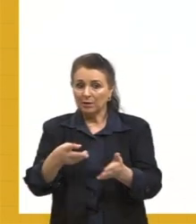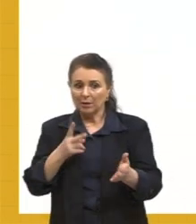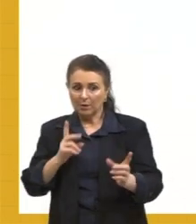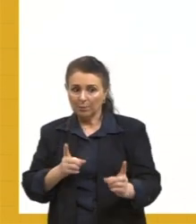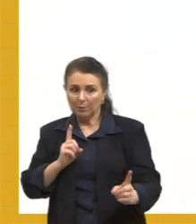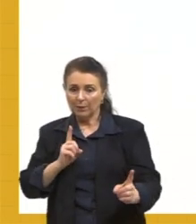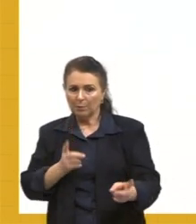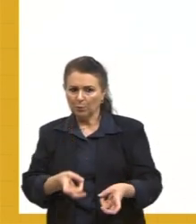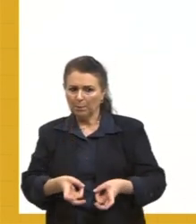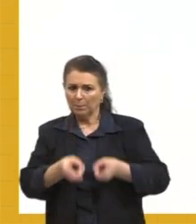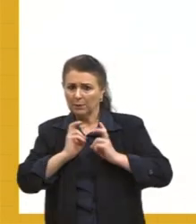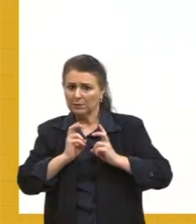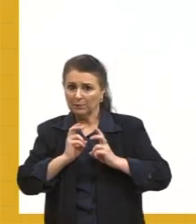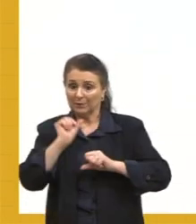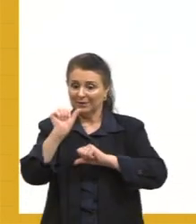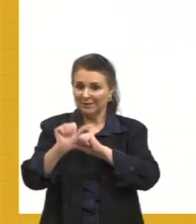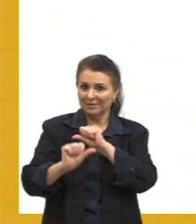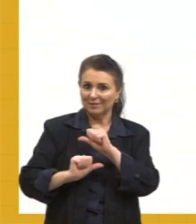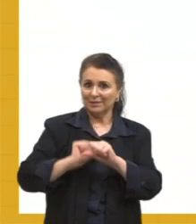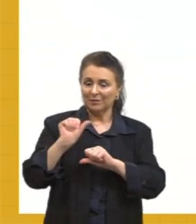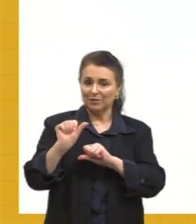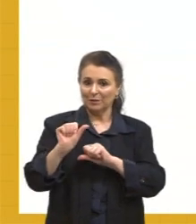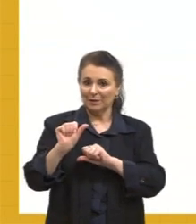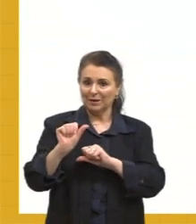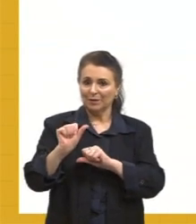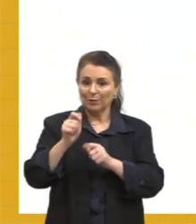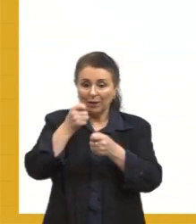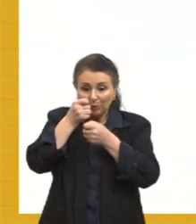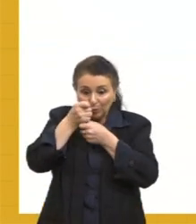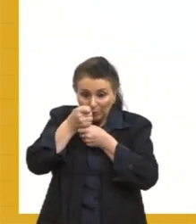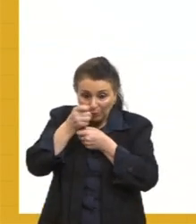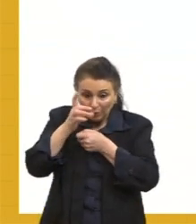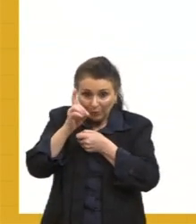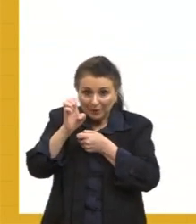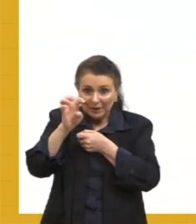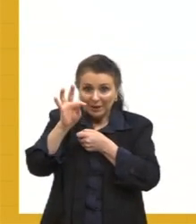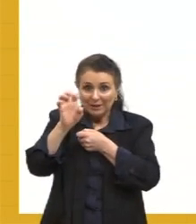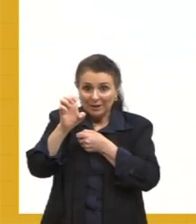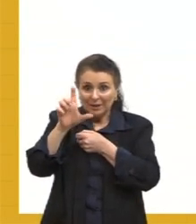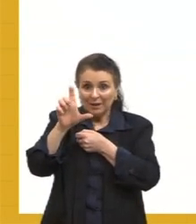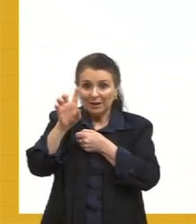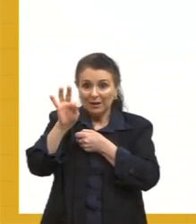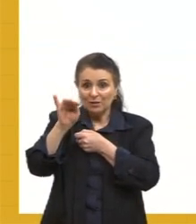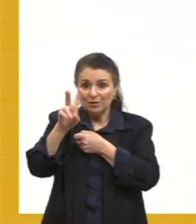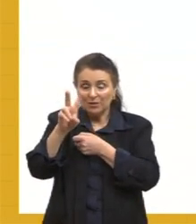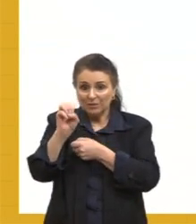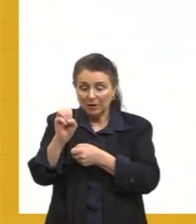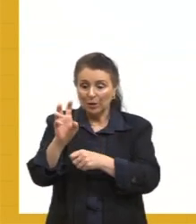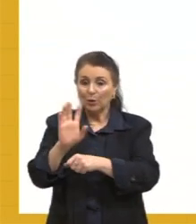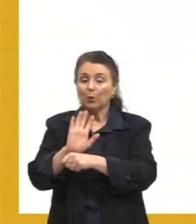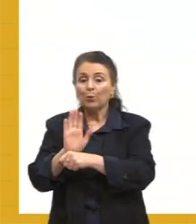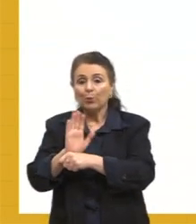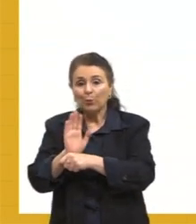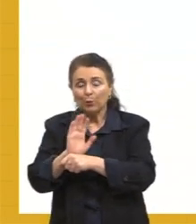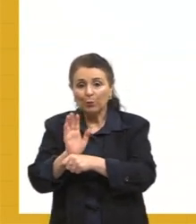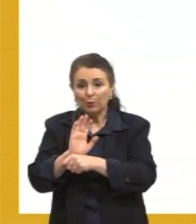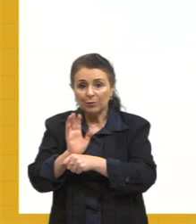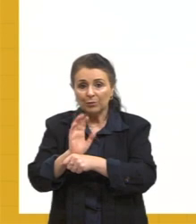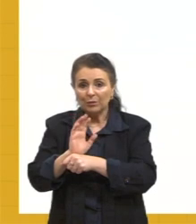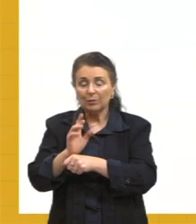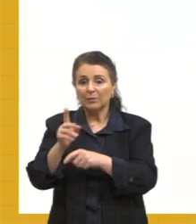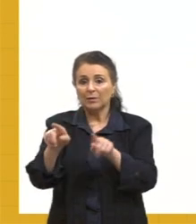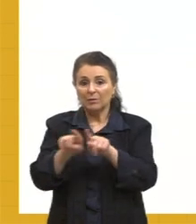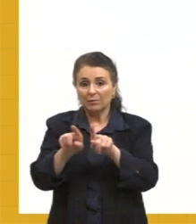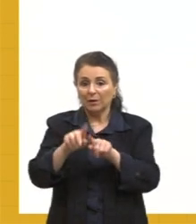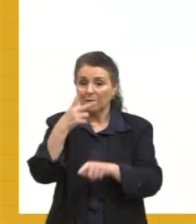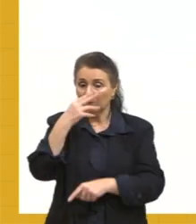sentido e transforma em detetive. O filme, gente, que a gente usa tanto, como no português